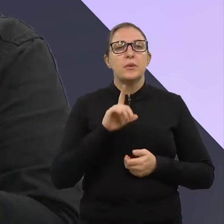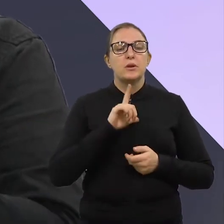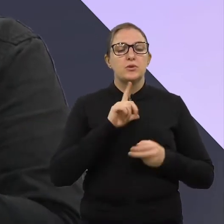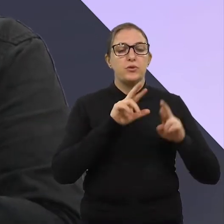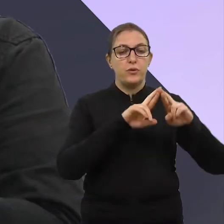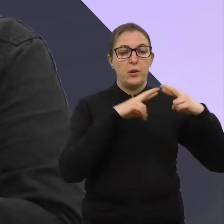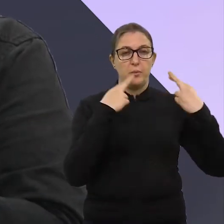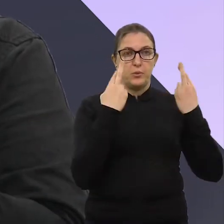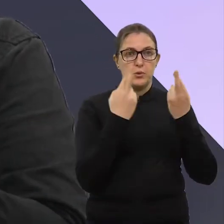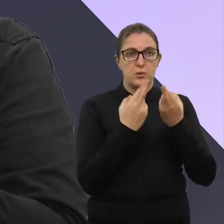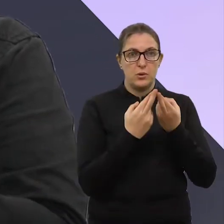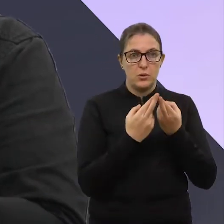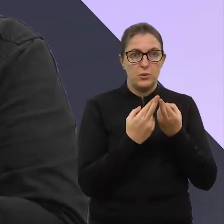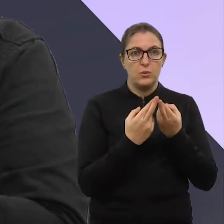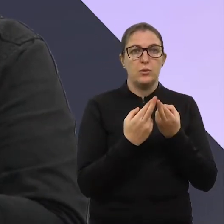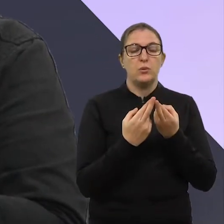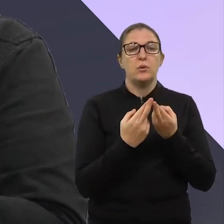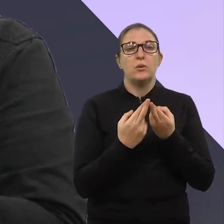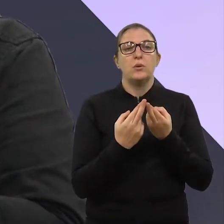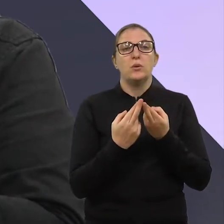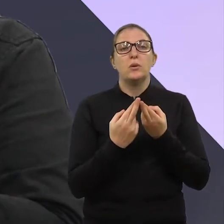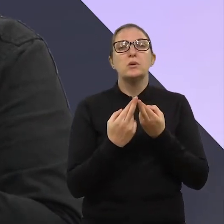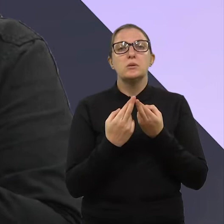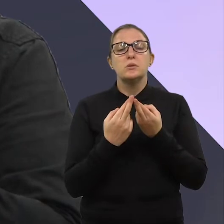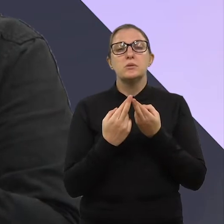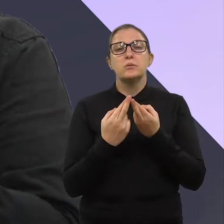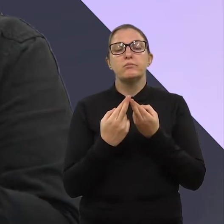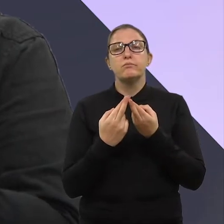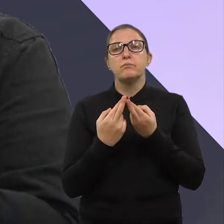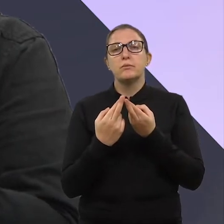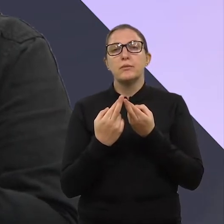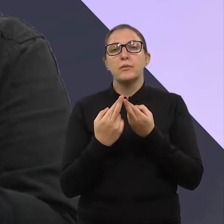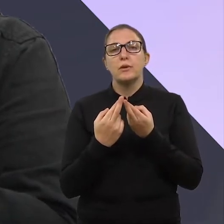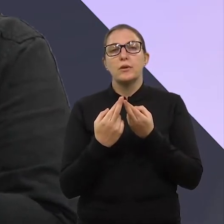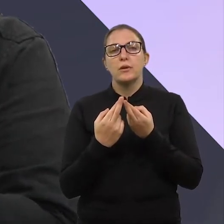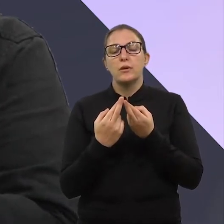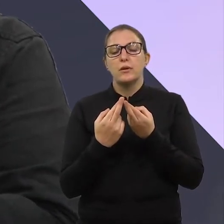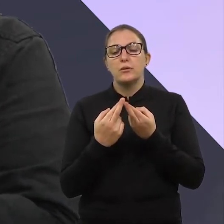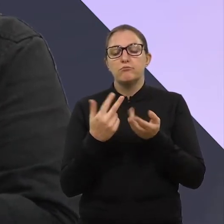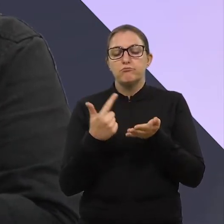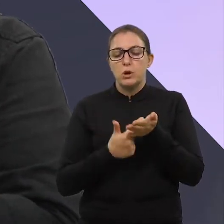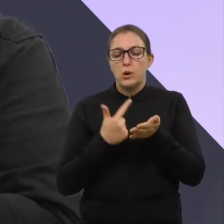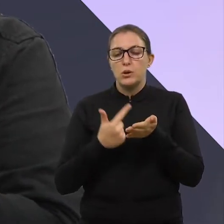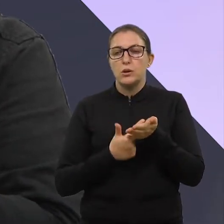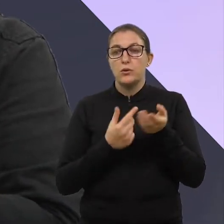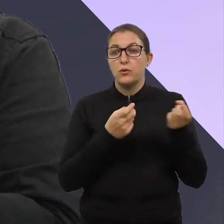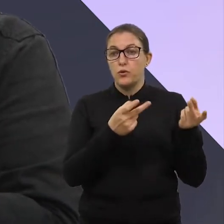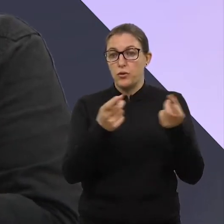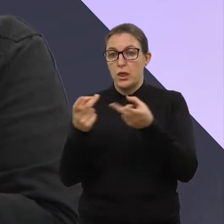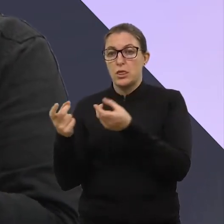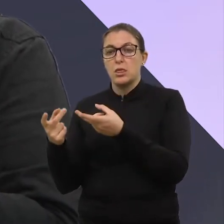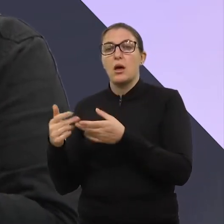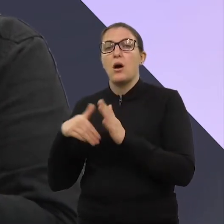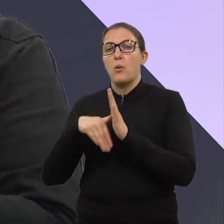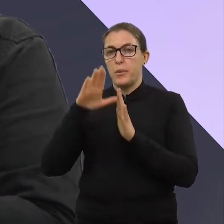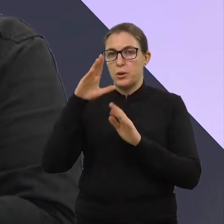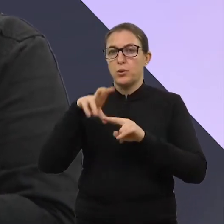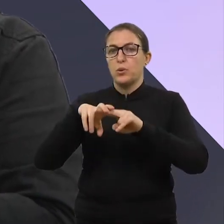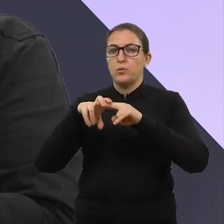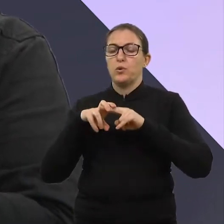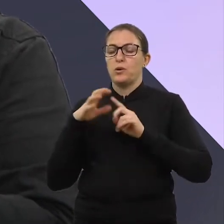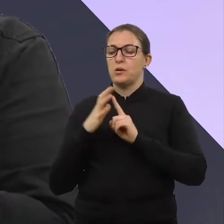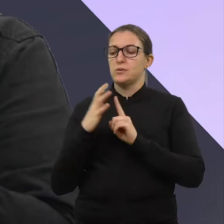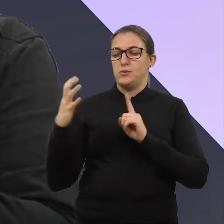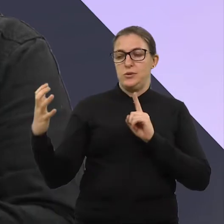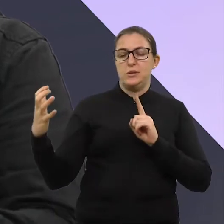Pela questão do afastamento, né? Esse distanciamento social, né? O livro teve uma venda qualificada, né?